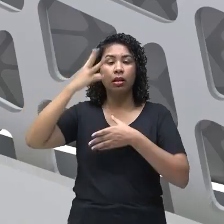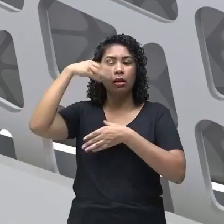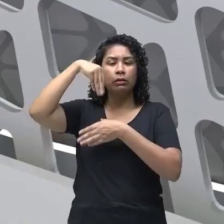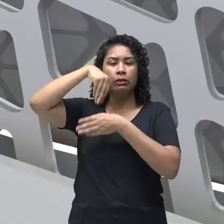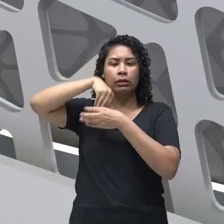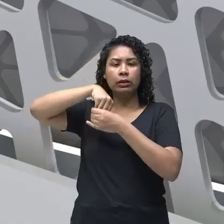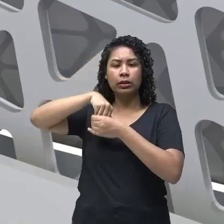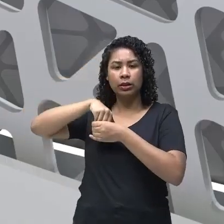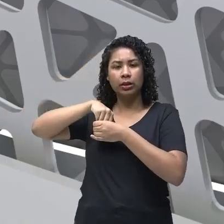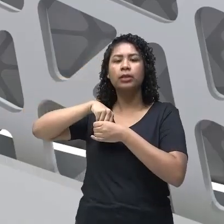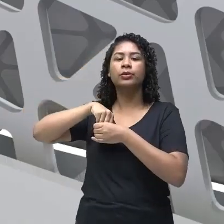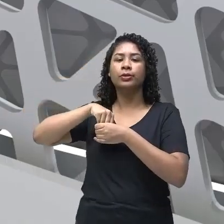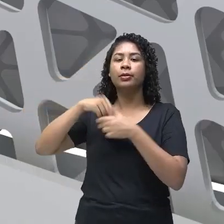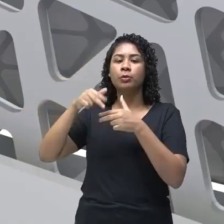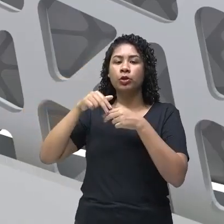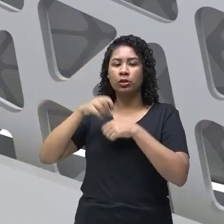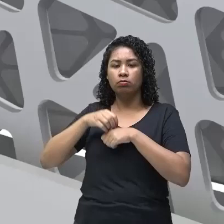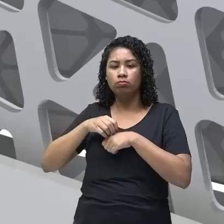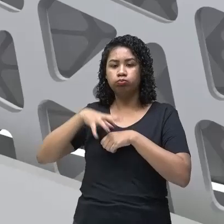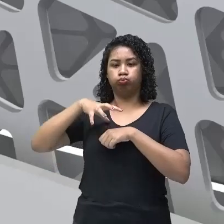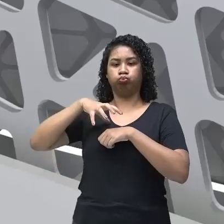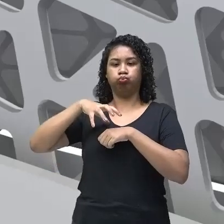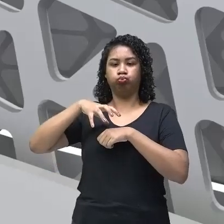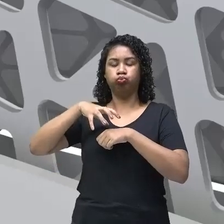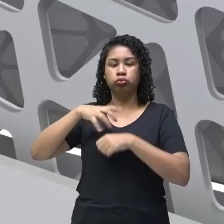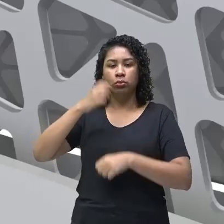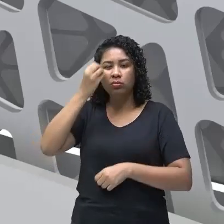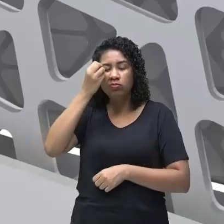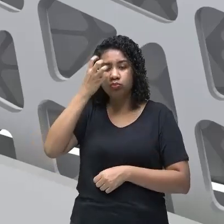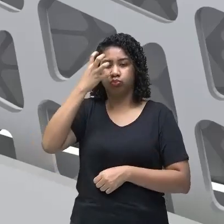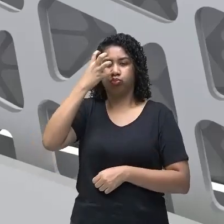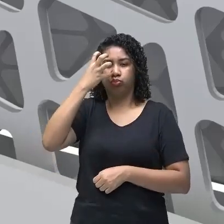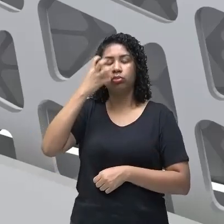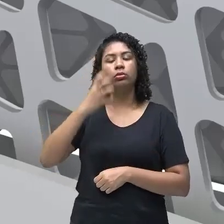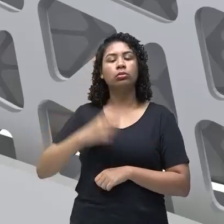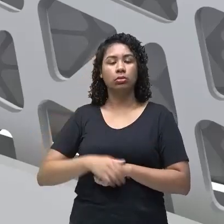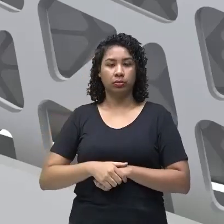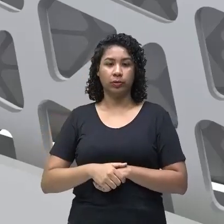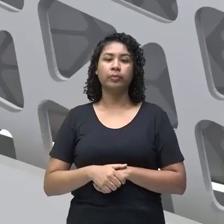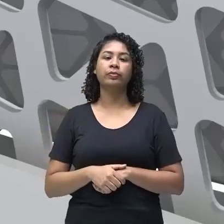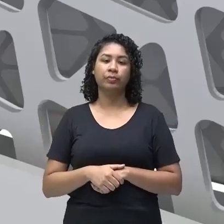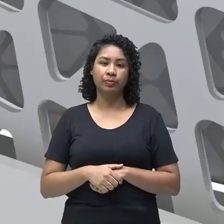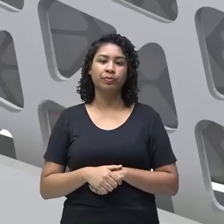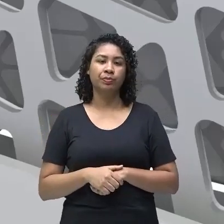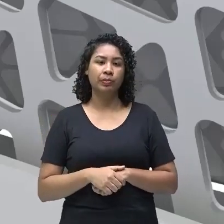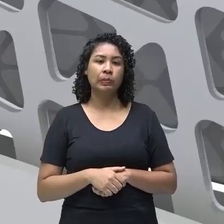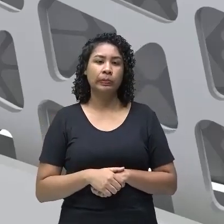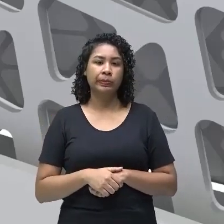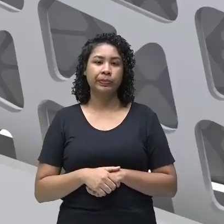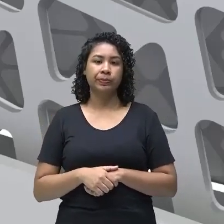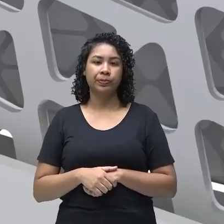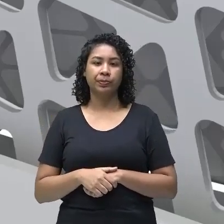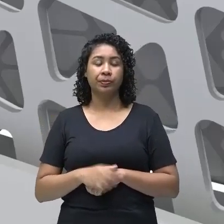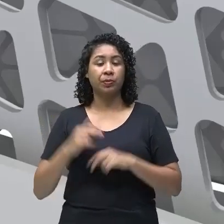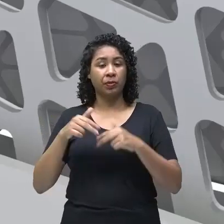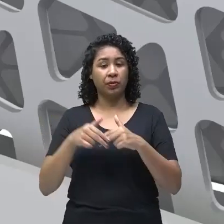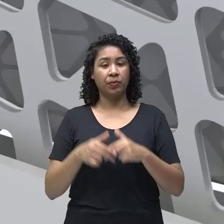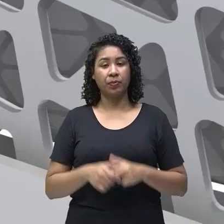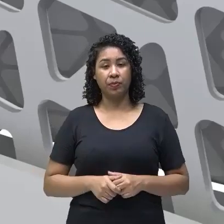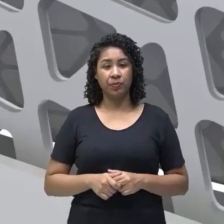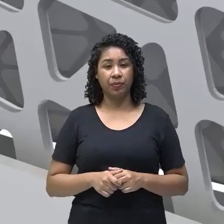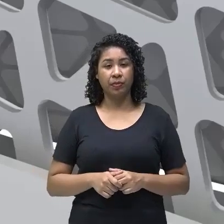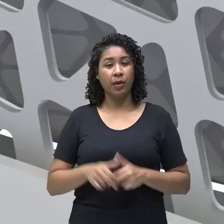e causa aí esse sintoma de inchaço do olho que a gente chama de romanã.